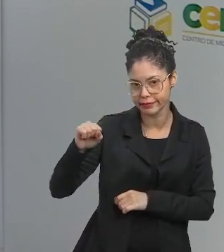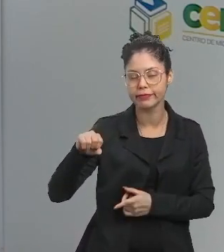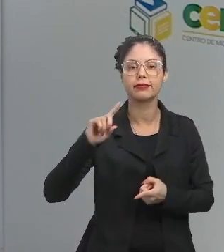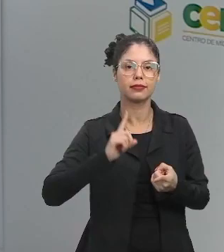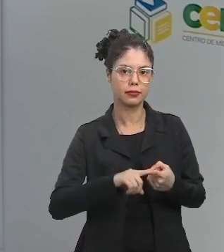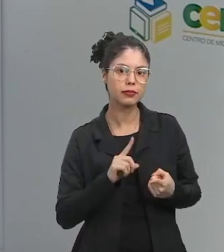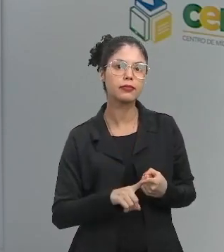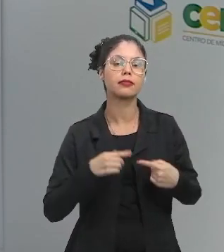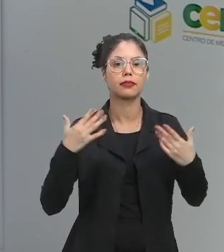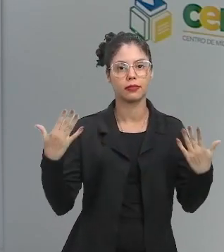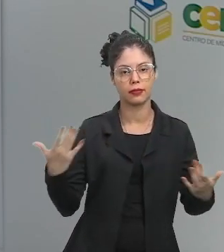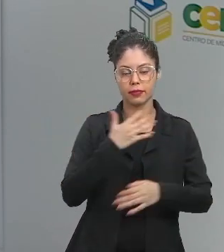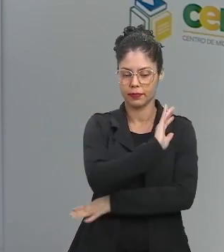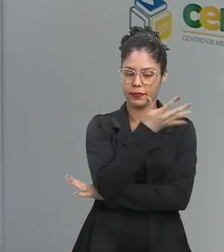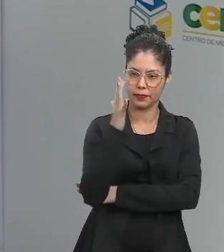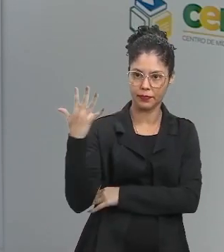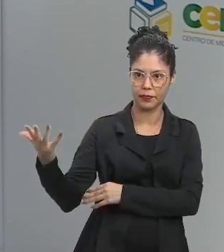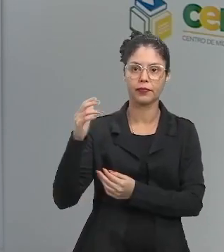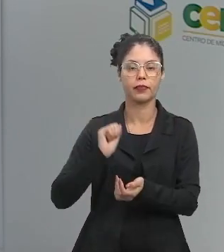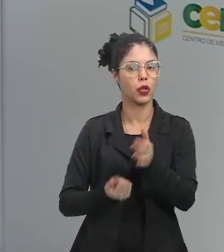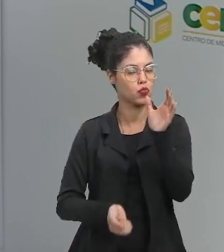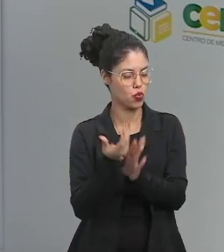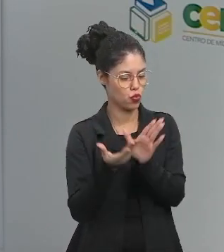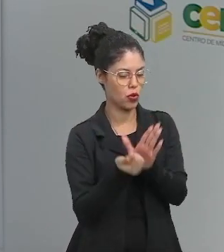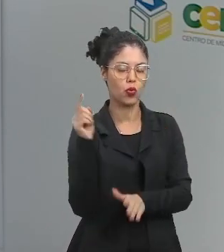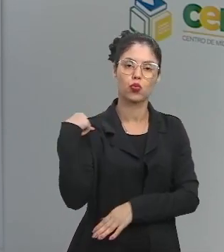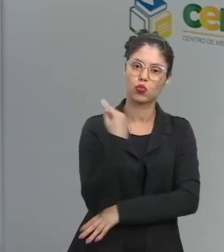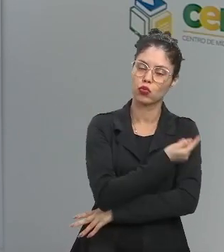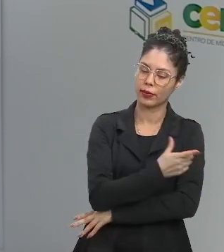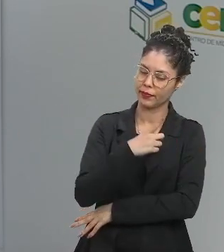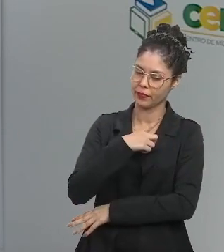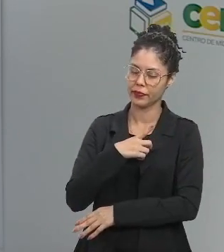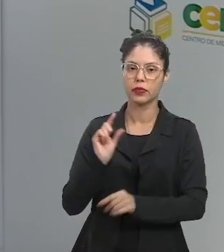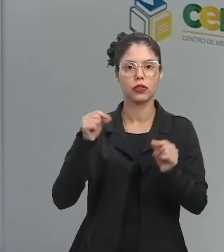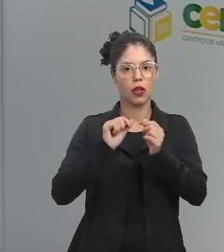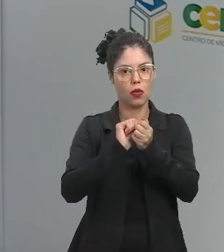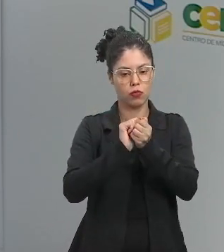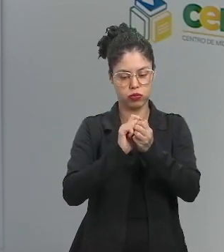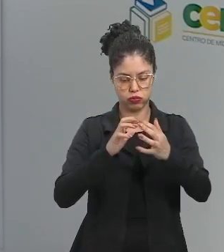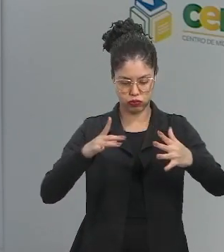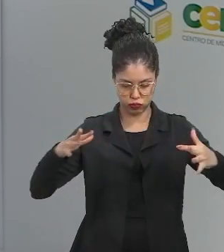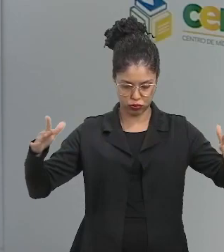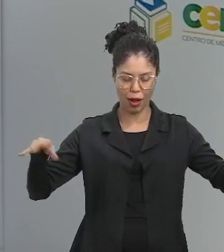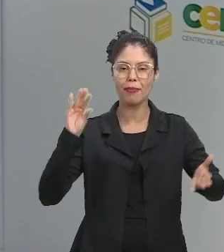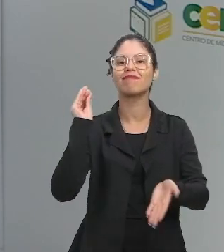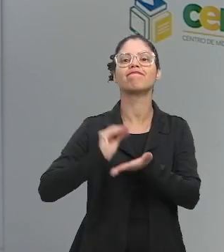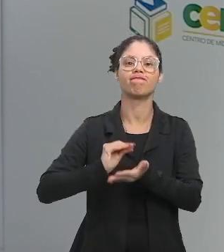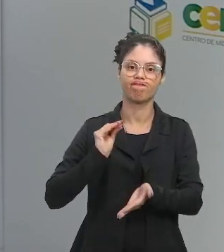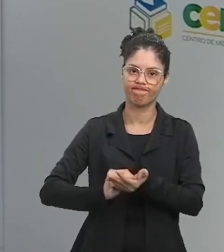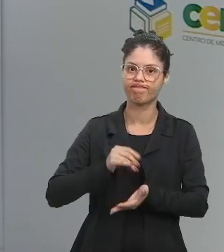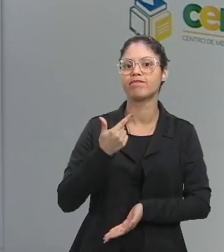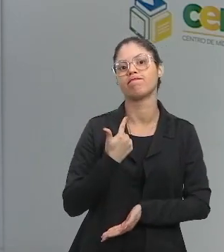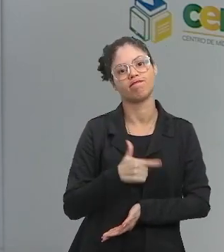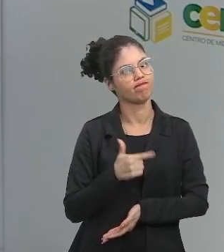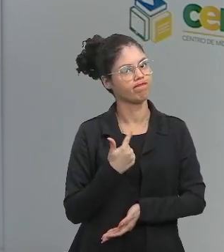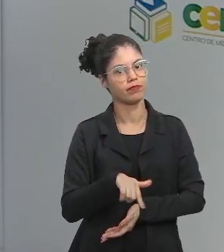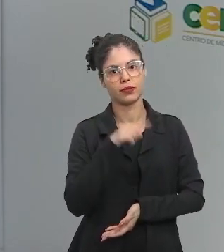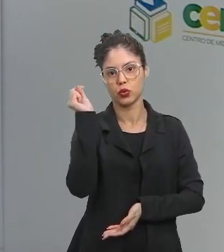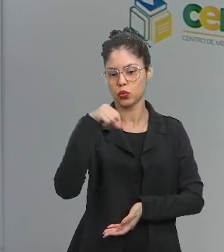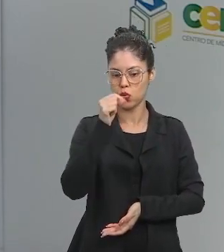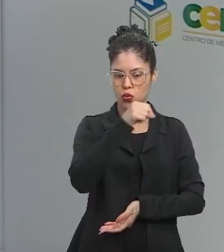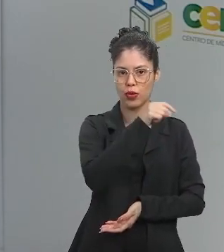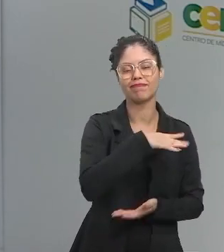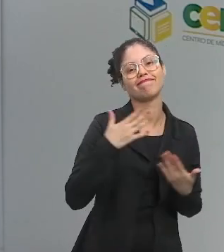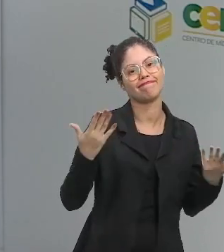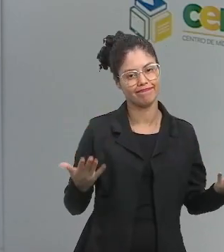as plantações, a produção que nós tínhamos de grãos estava sendo prejudicada pela falta de abelhas. Ok? E é uma